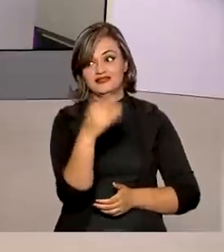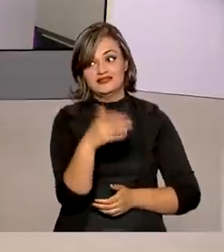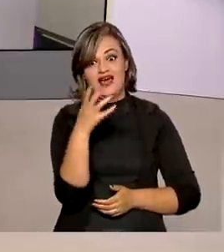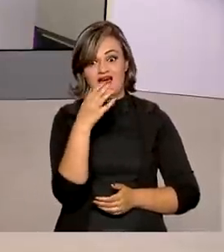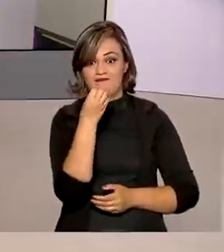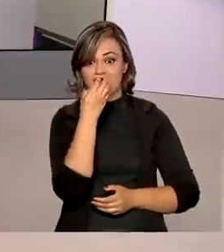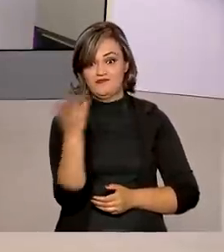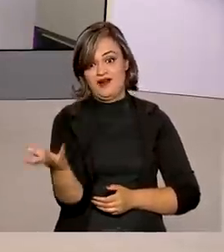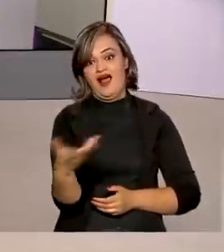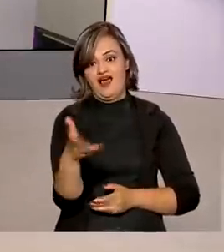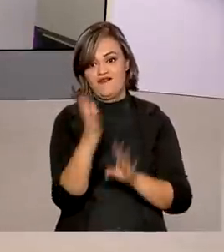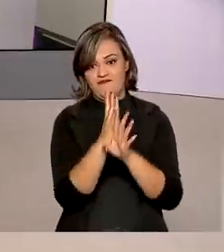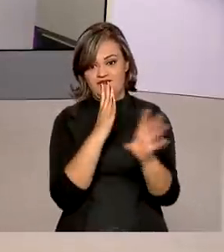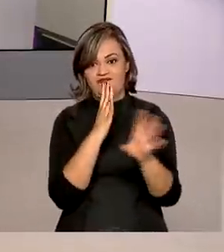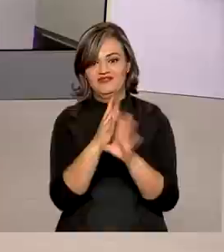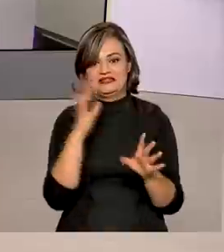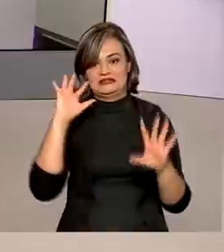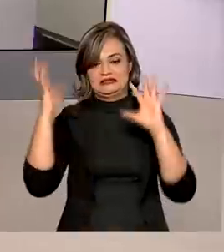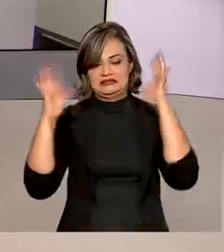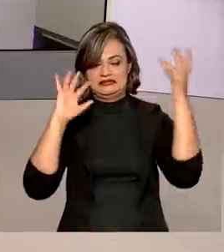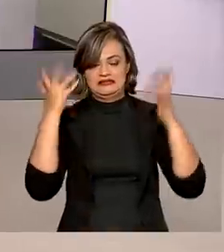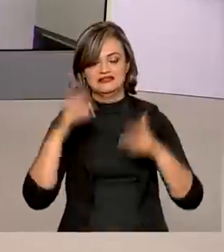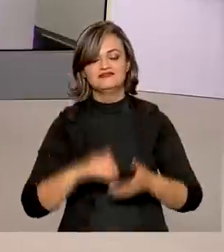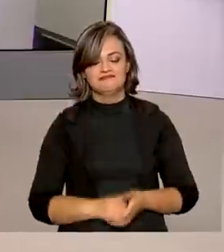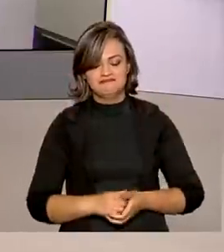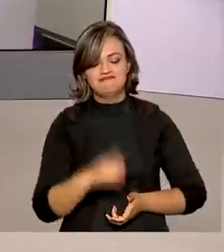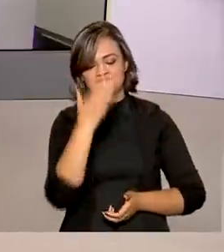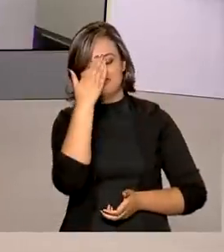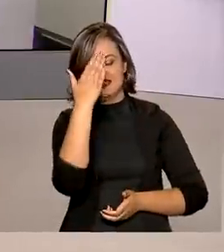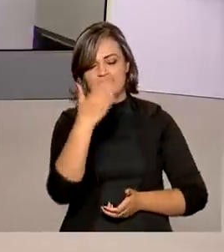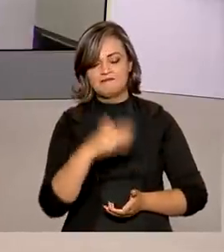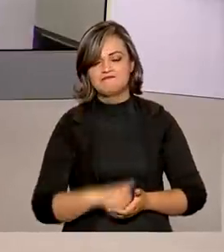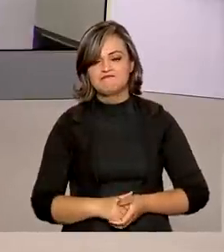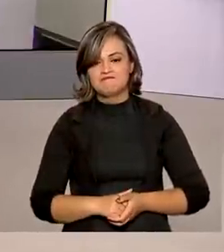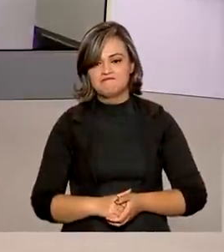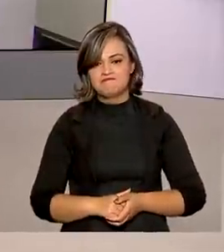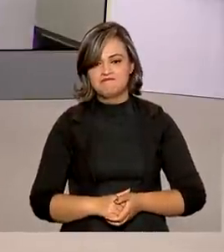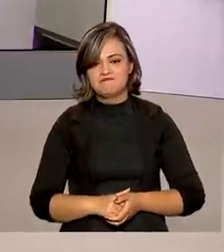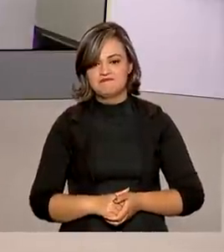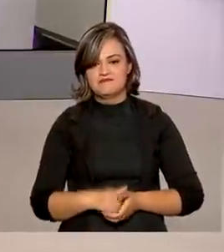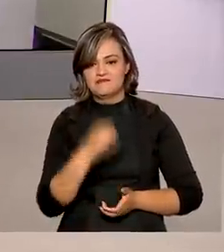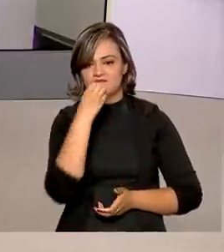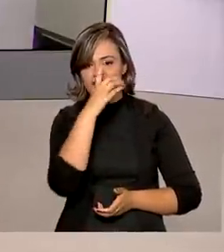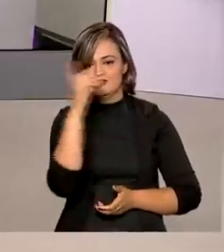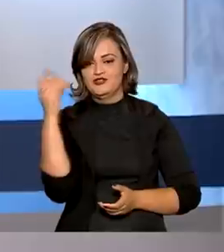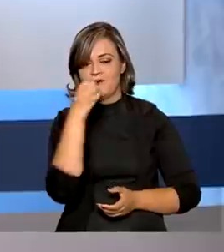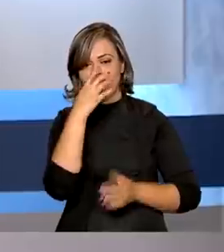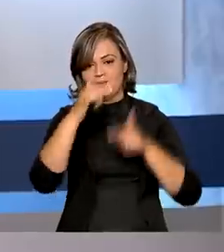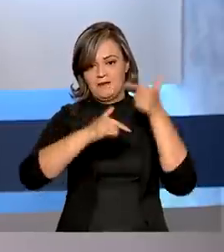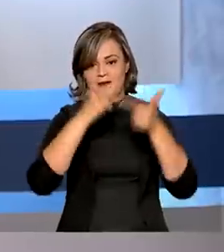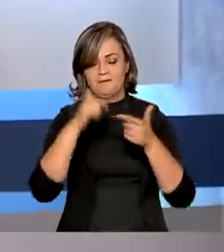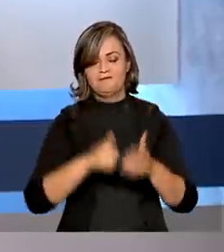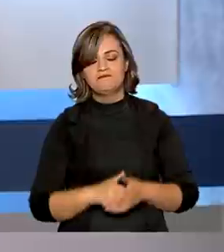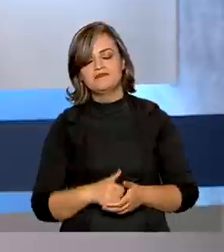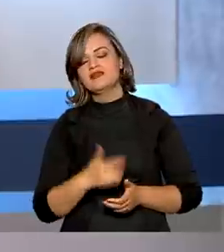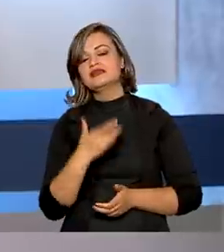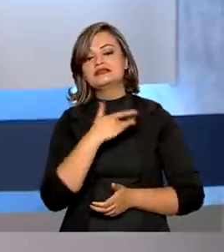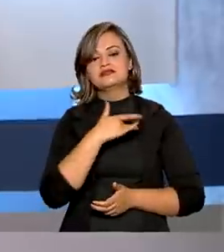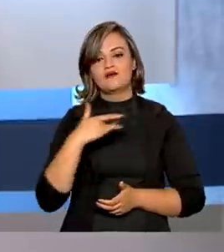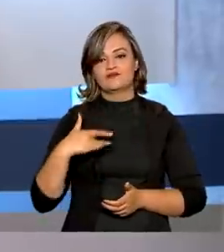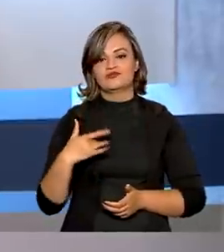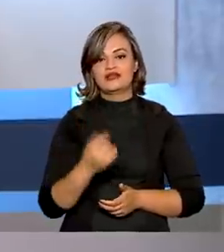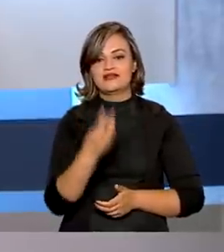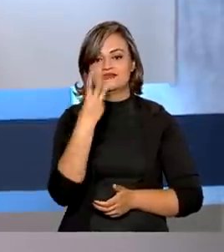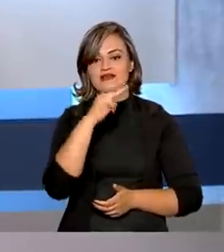deve agilizar também as filas aí nos embarques, nos aeroportos. Obrigada para você pelas informações. Bom dia, bom trabalho. Saúde agora.